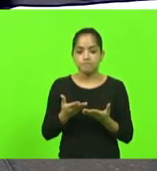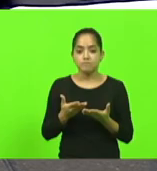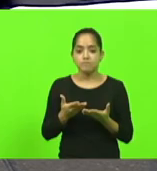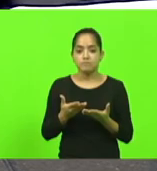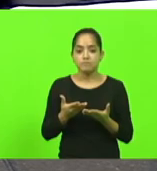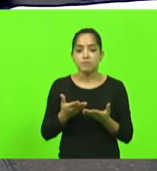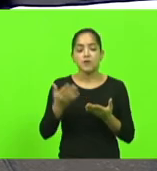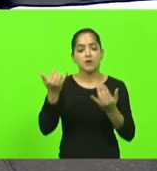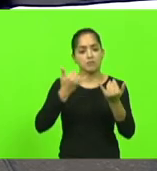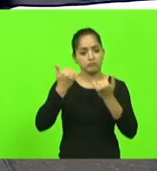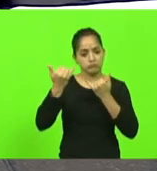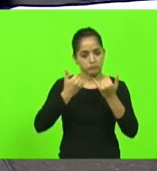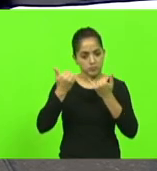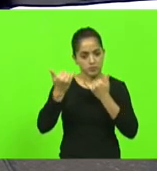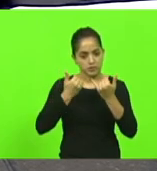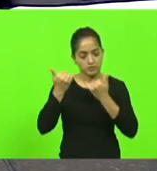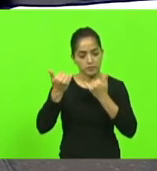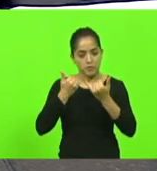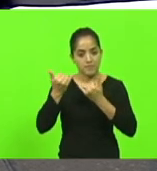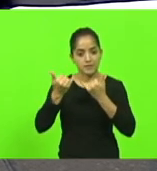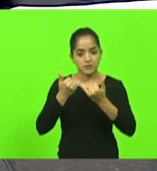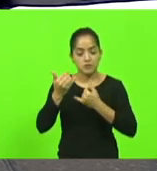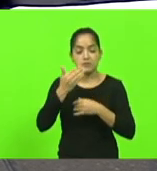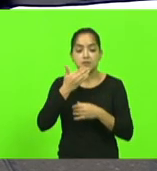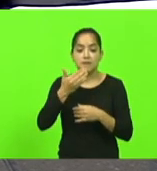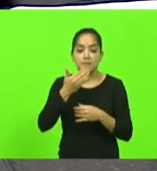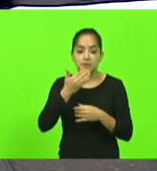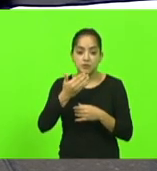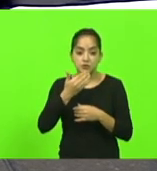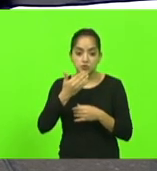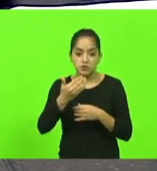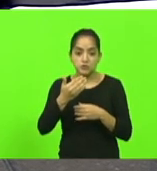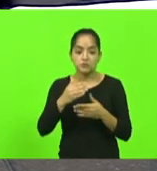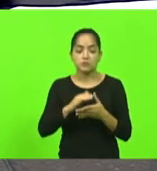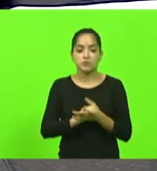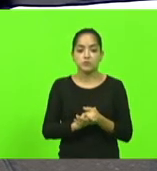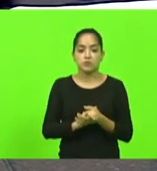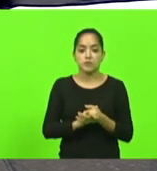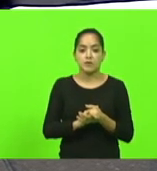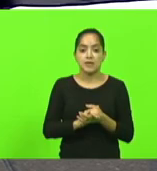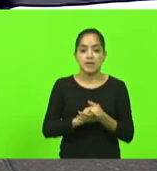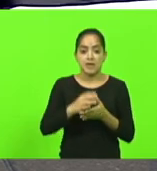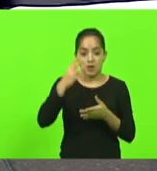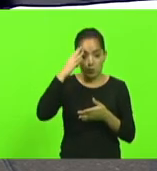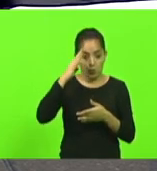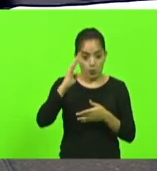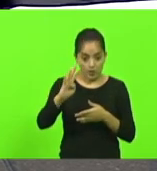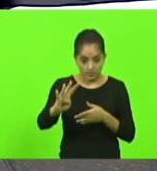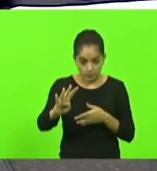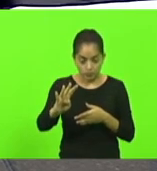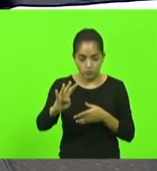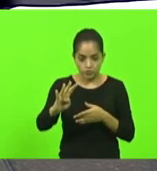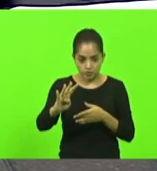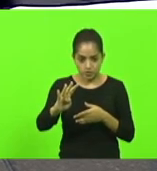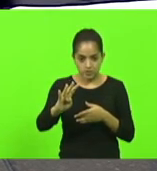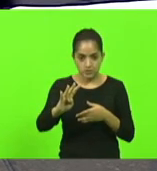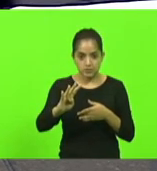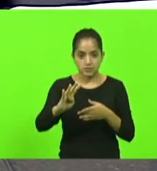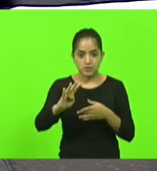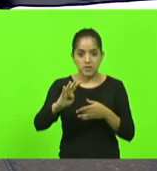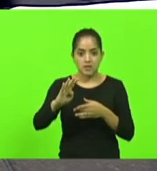informações que é solicitado que se faça cada quatro dias uma polverização